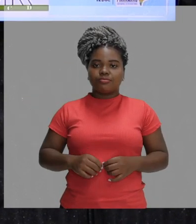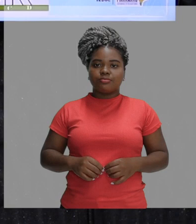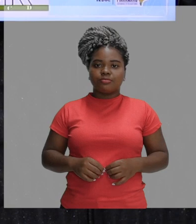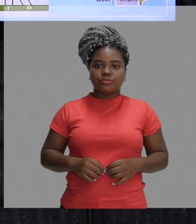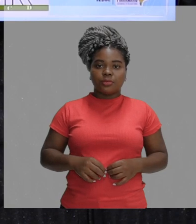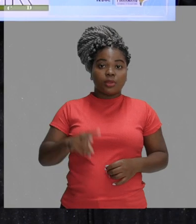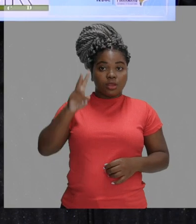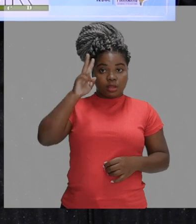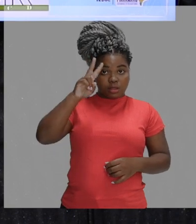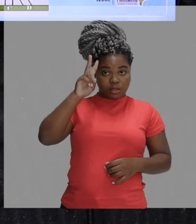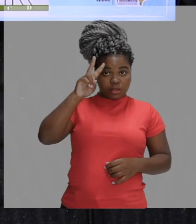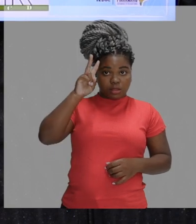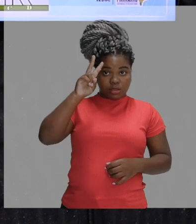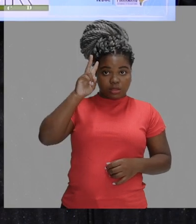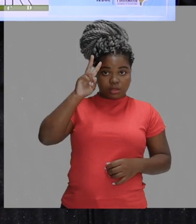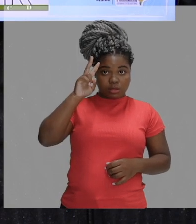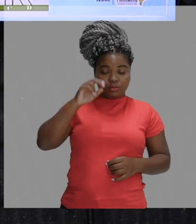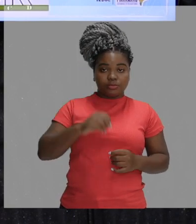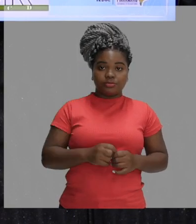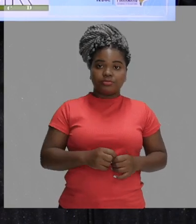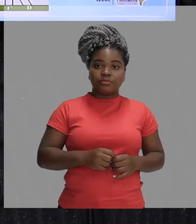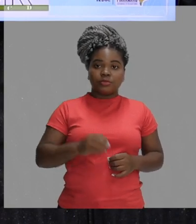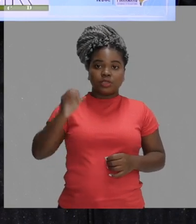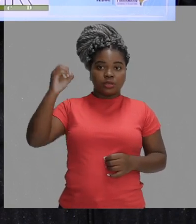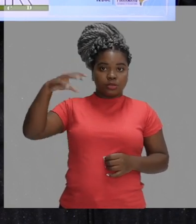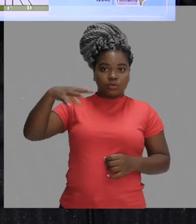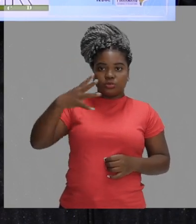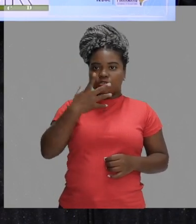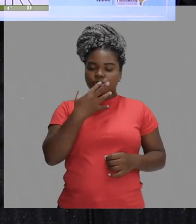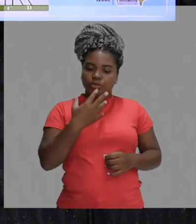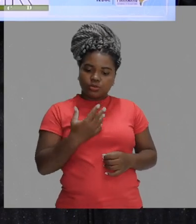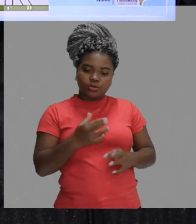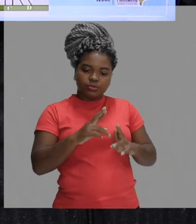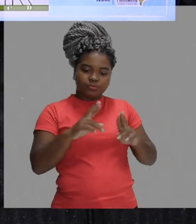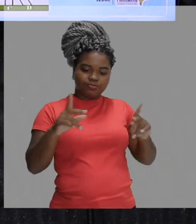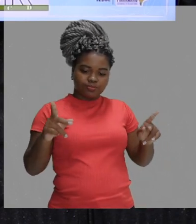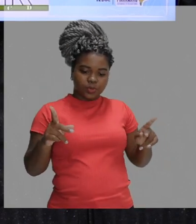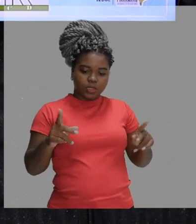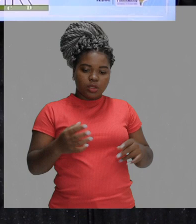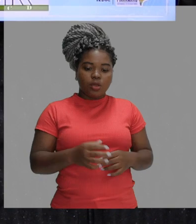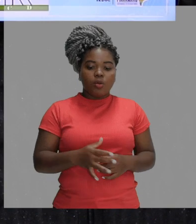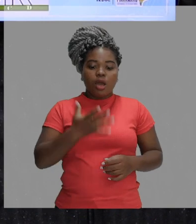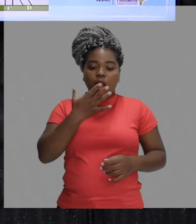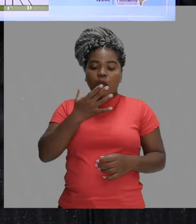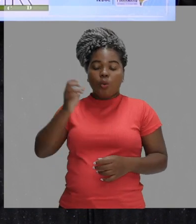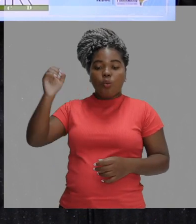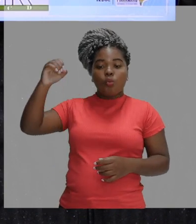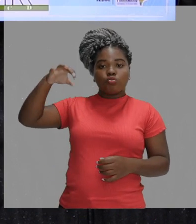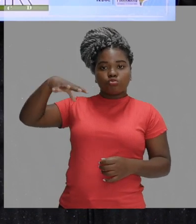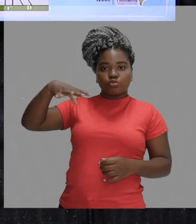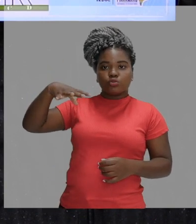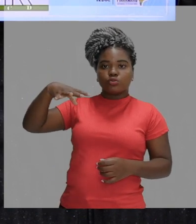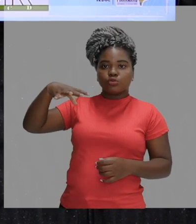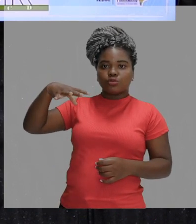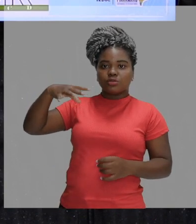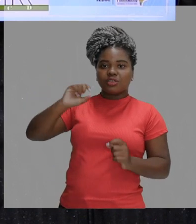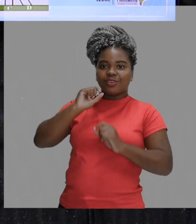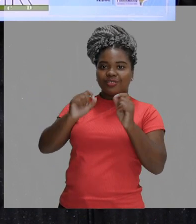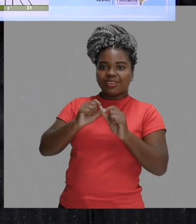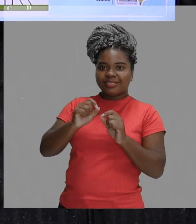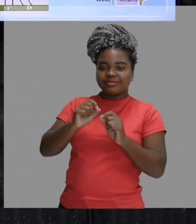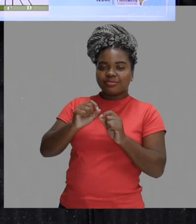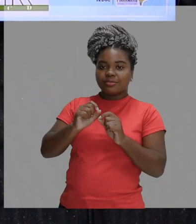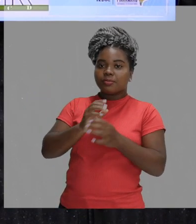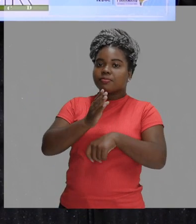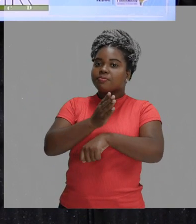Ok? Lembrando que a cor luz e cor pigmentada são diferentes. diferentes. Então, a cor luz, a mistura dessa cor luz vai dar a luz branca.